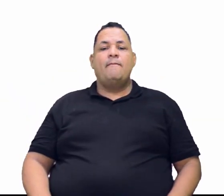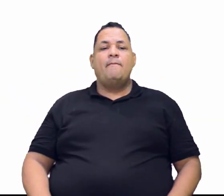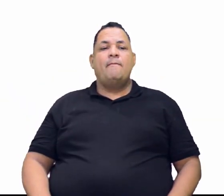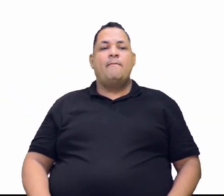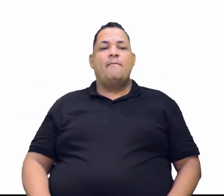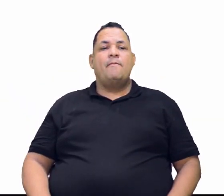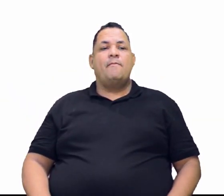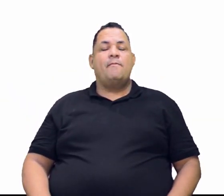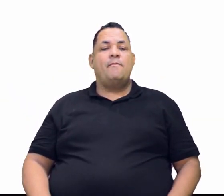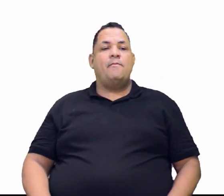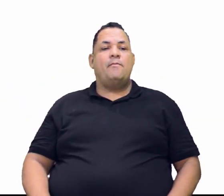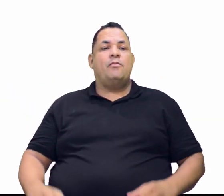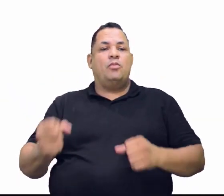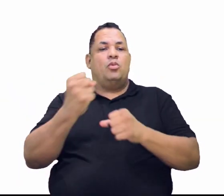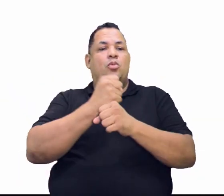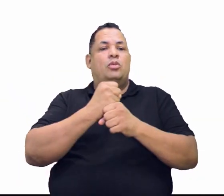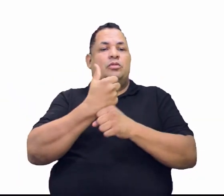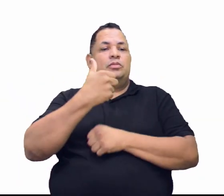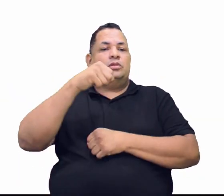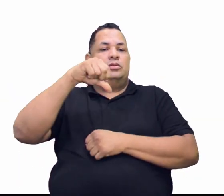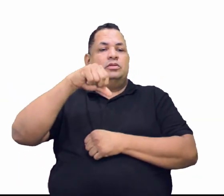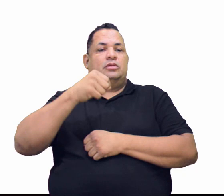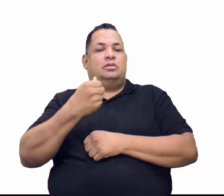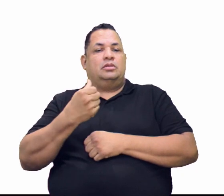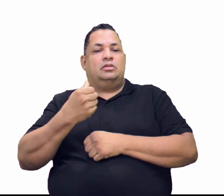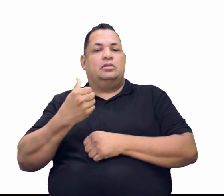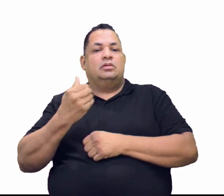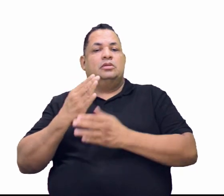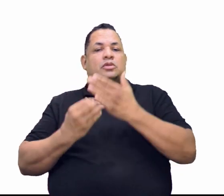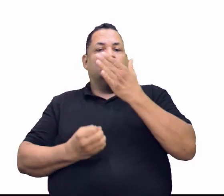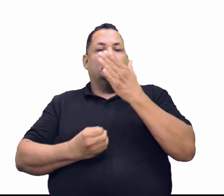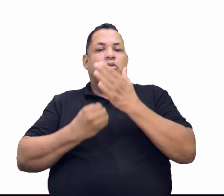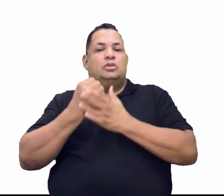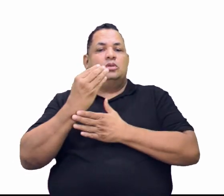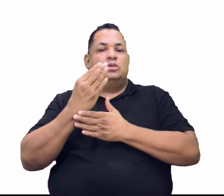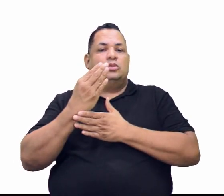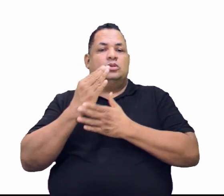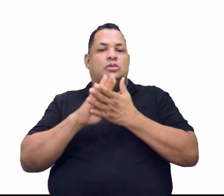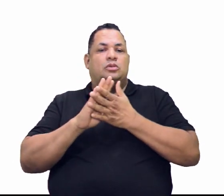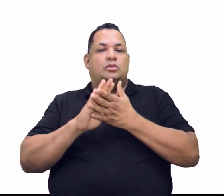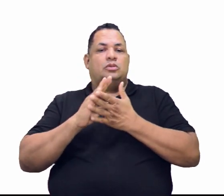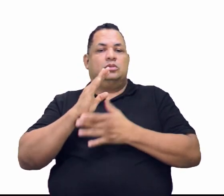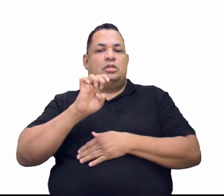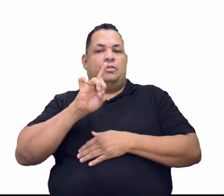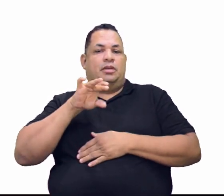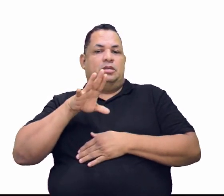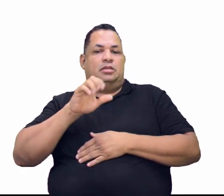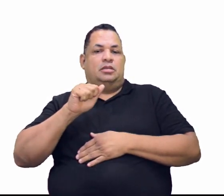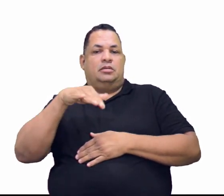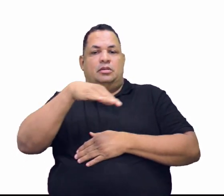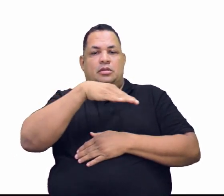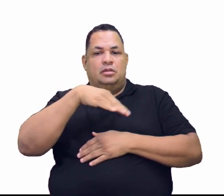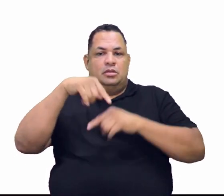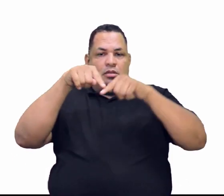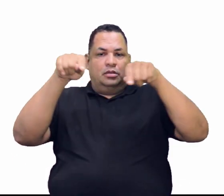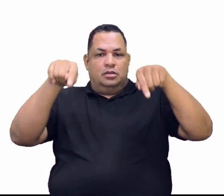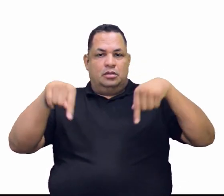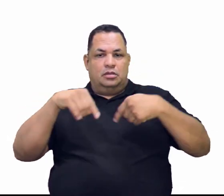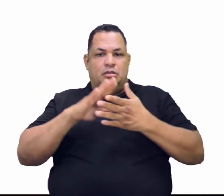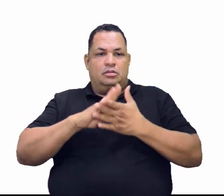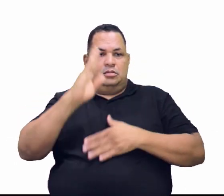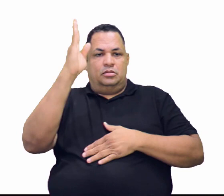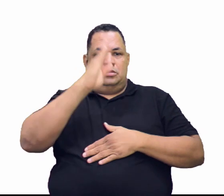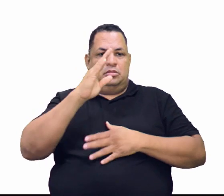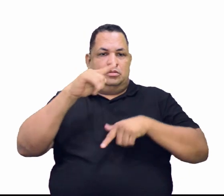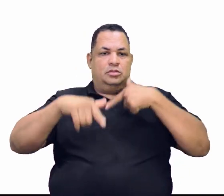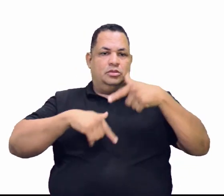Fechou? Em 69, foi criado o Departamento Nacional de Produção